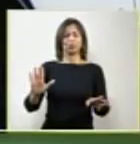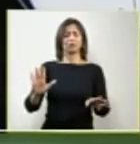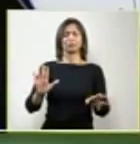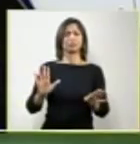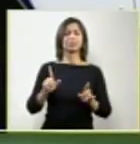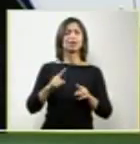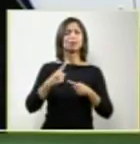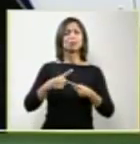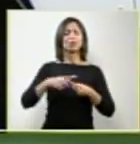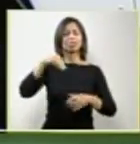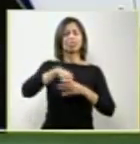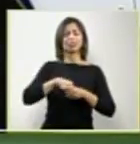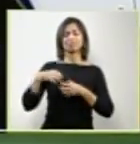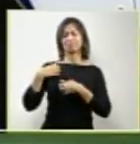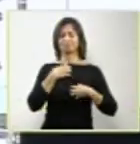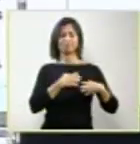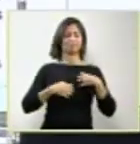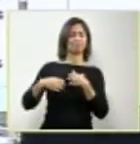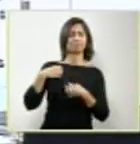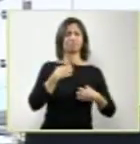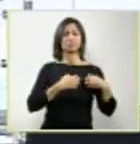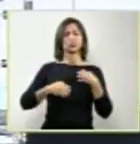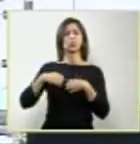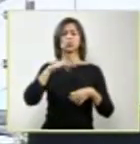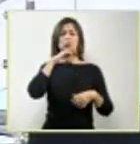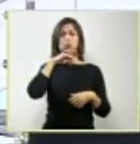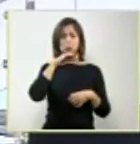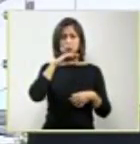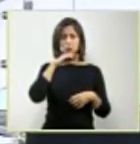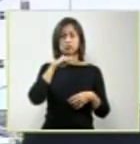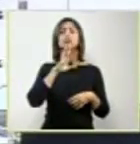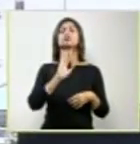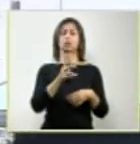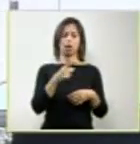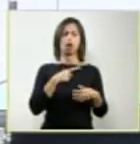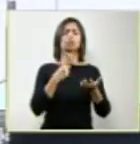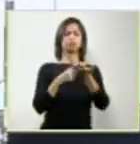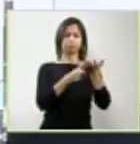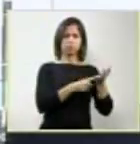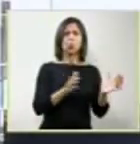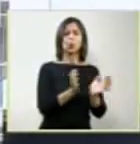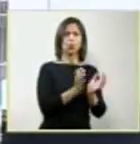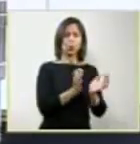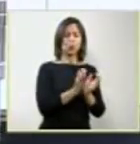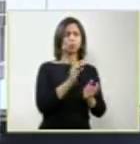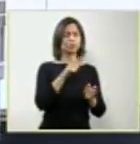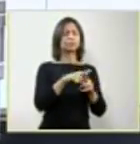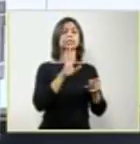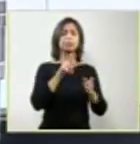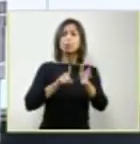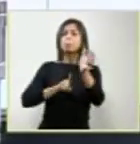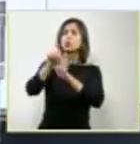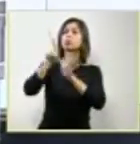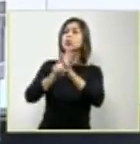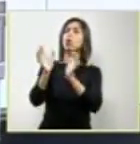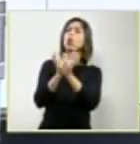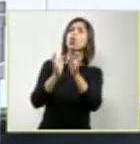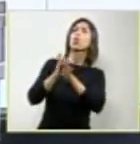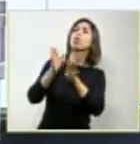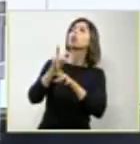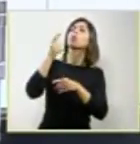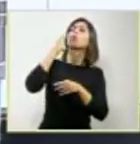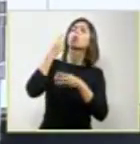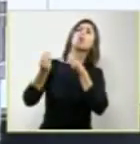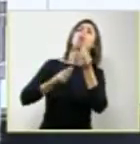E os médicos têm feito constantemente esse tipo de pergunta ao Conselho Federal de Medicina. Se o Conselho